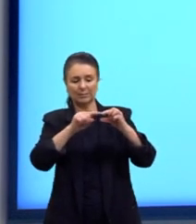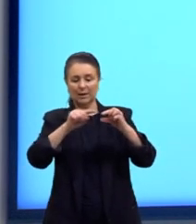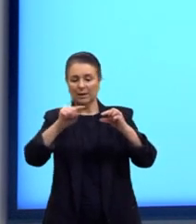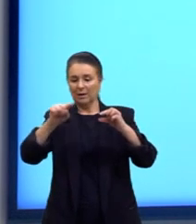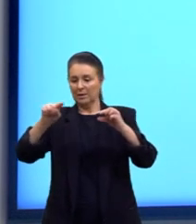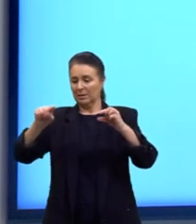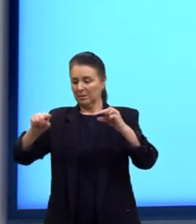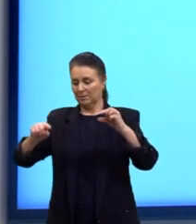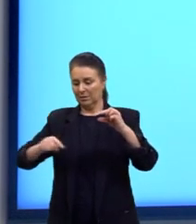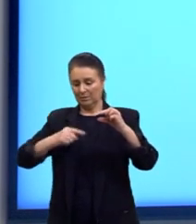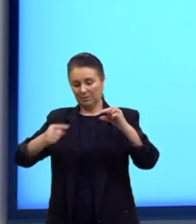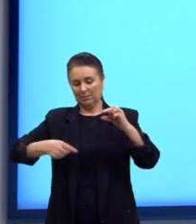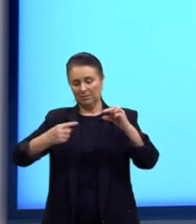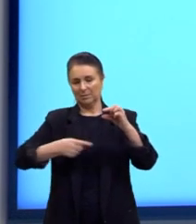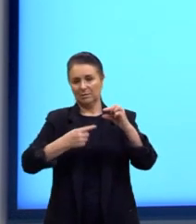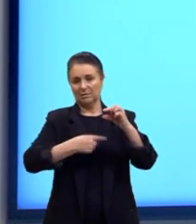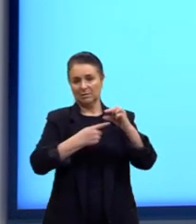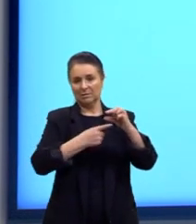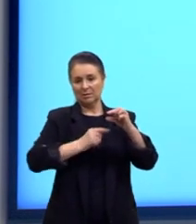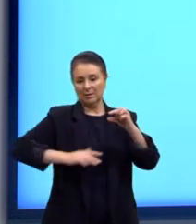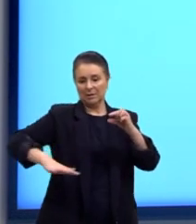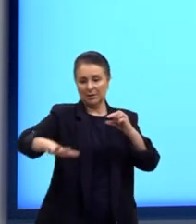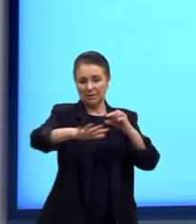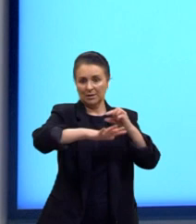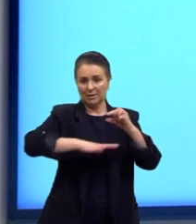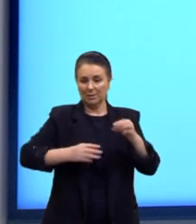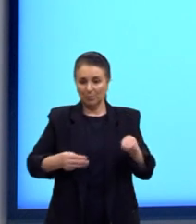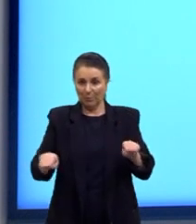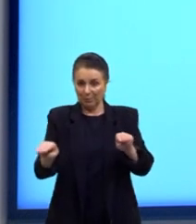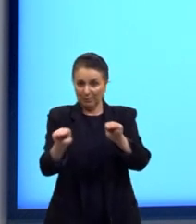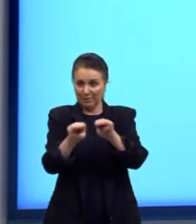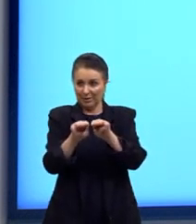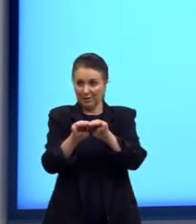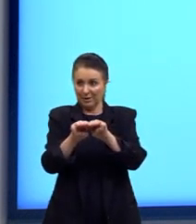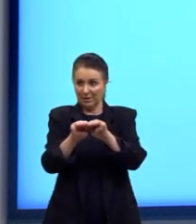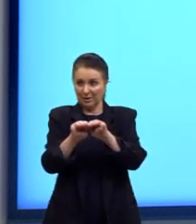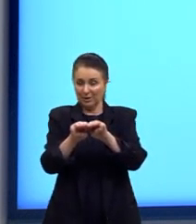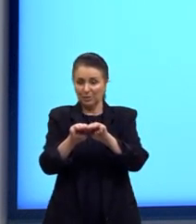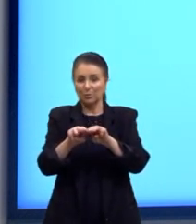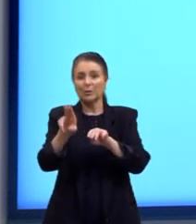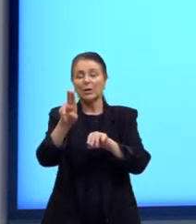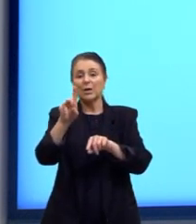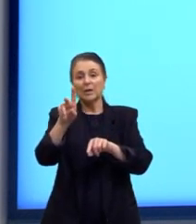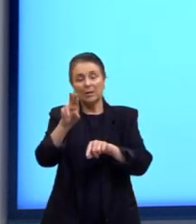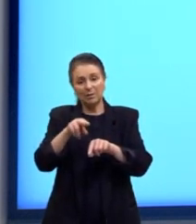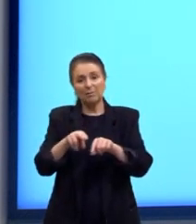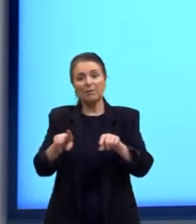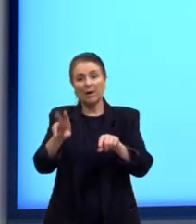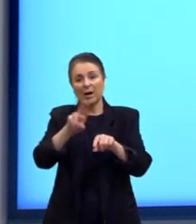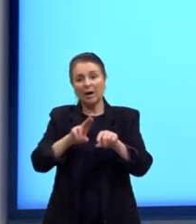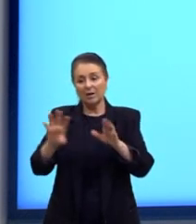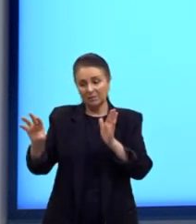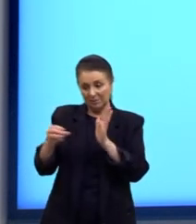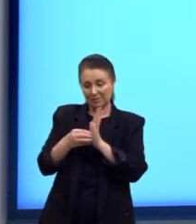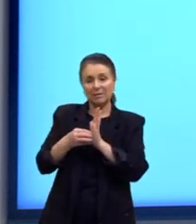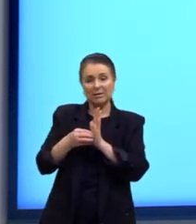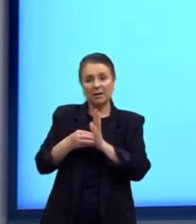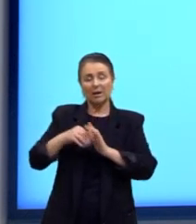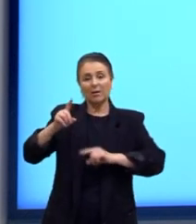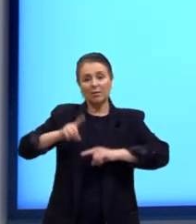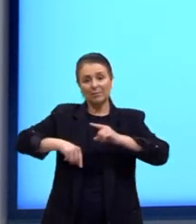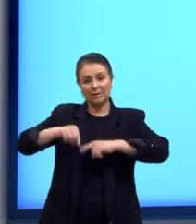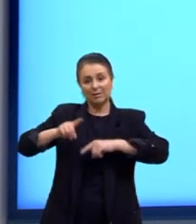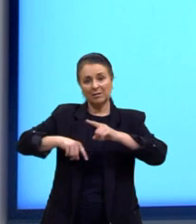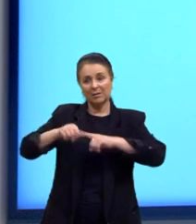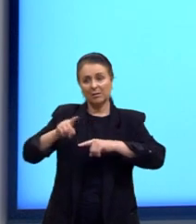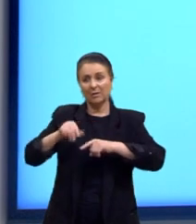corrente elétrica criará um campo magnético, né? Que vai magnetizar esse material. E é importante essa configuração aqui que ele